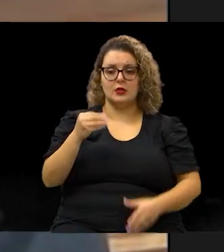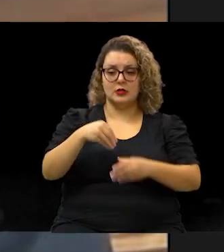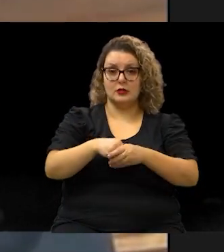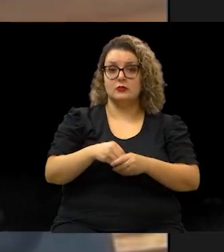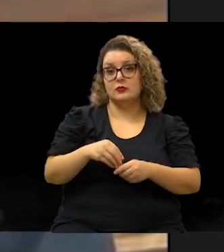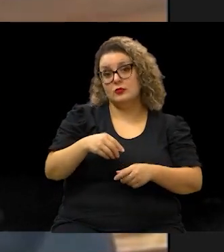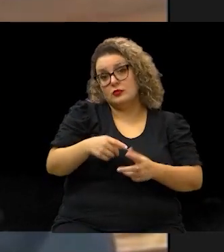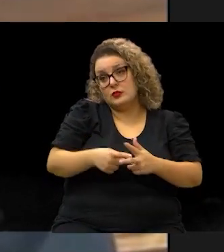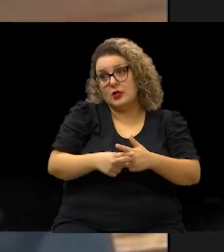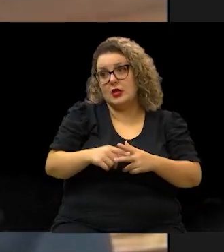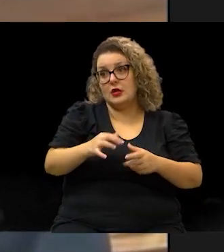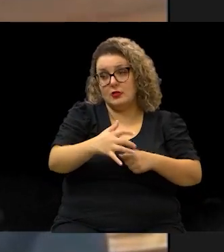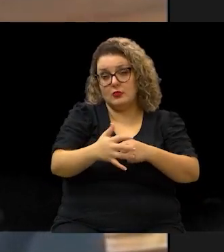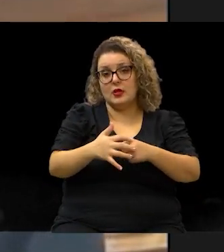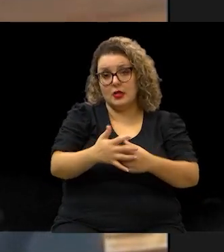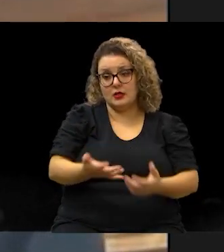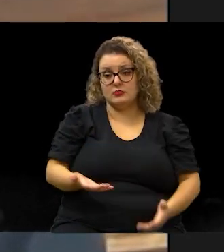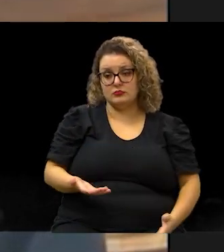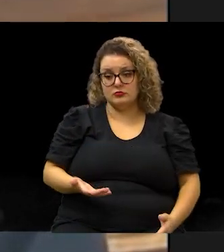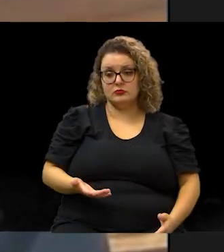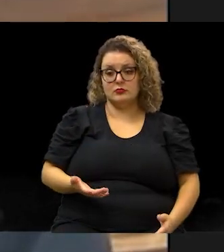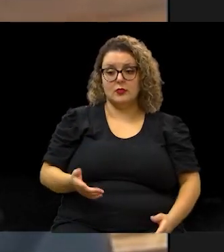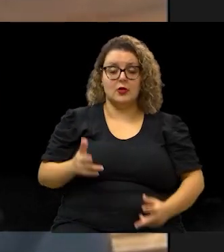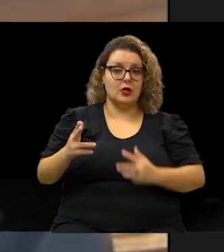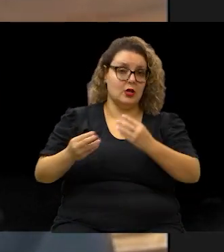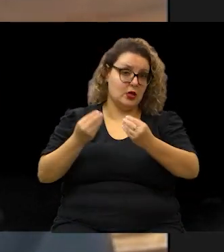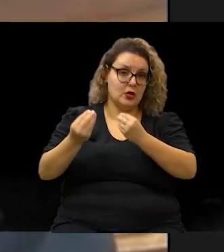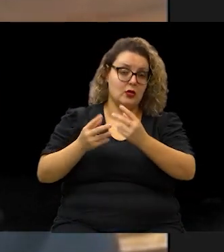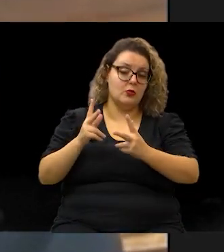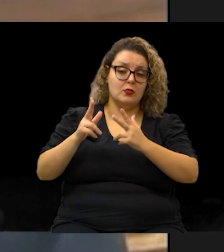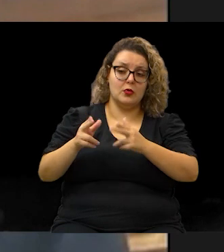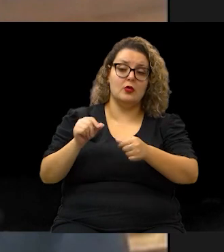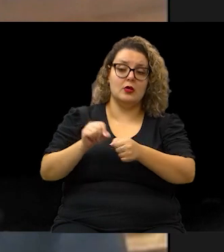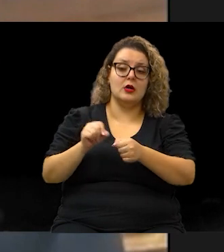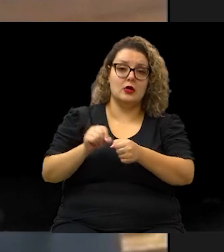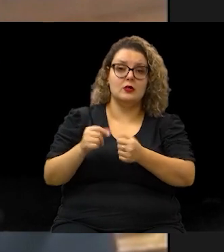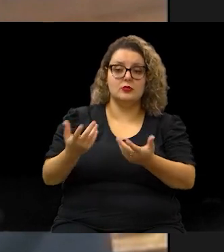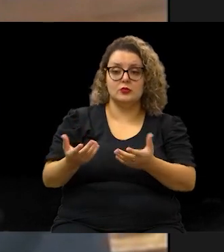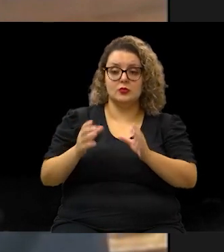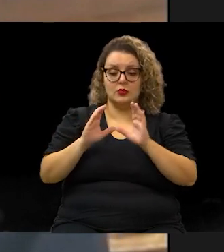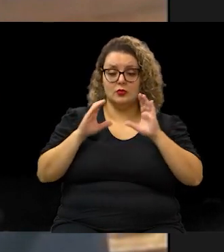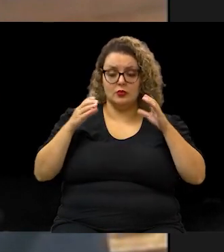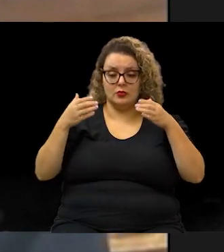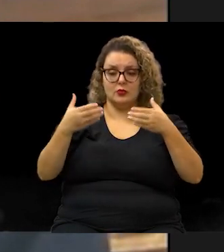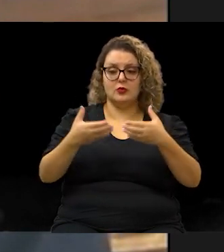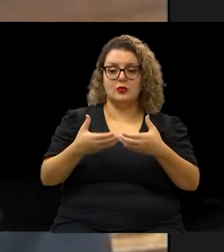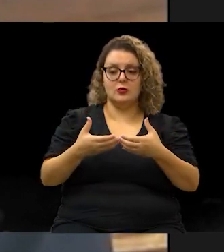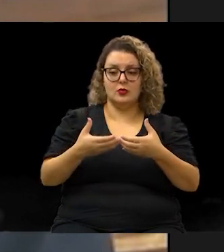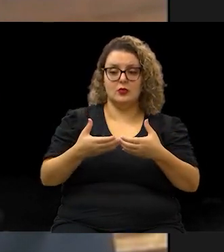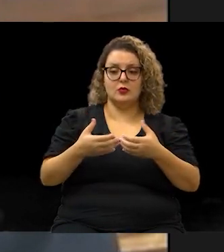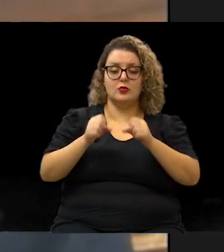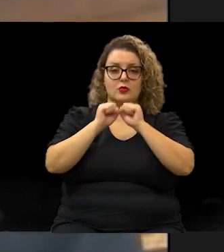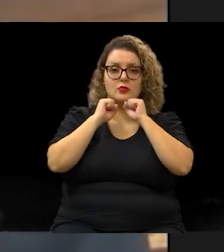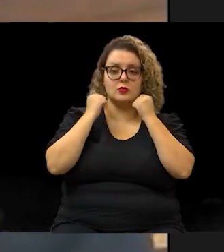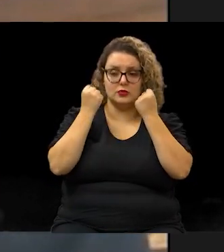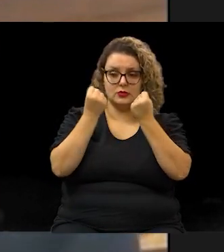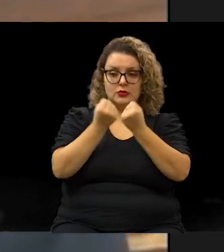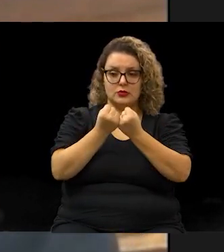nós vamos fazer, realizar um congresso, um simpósio